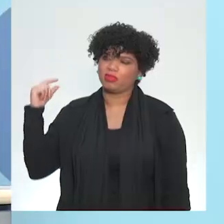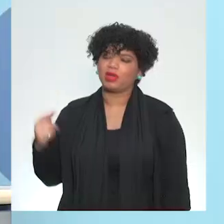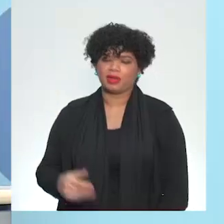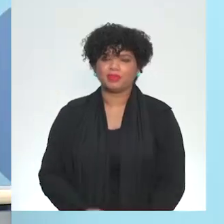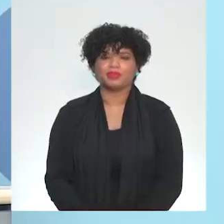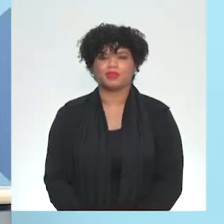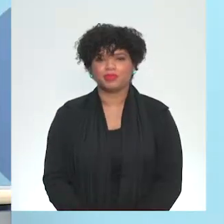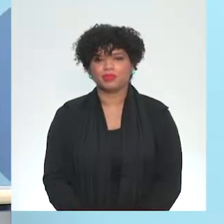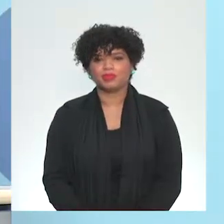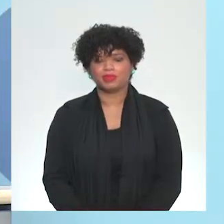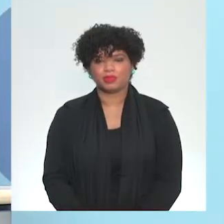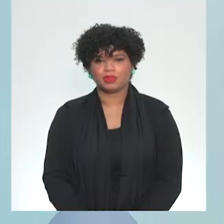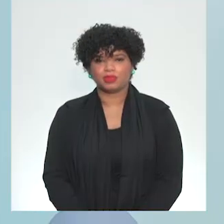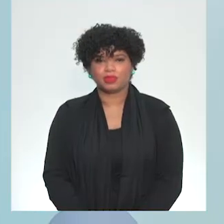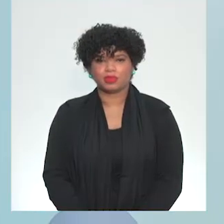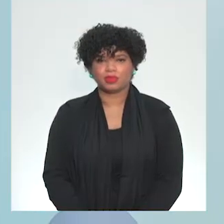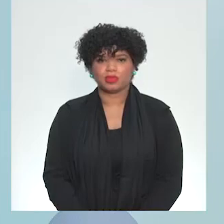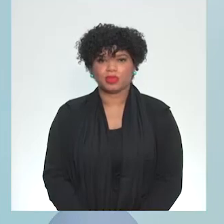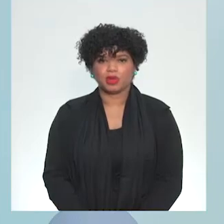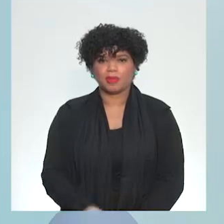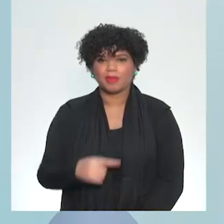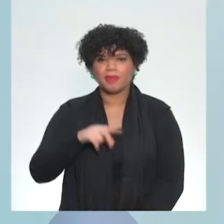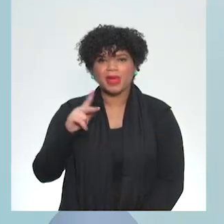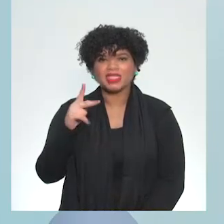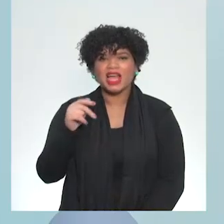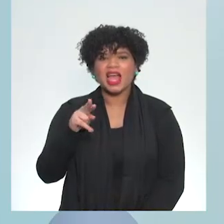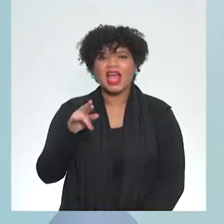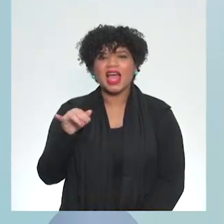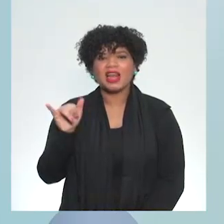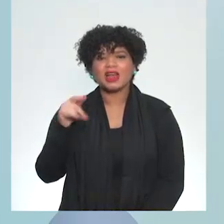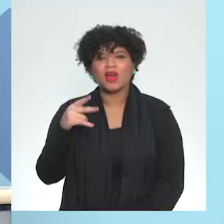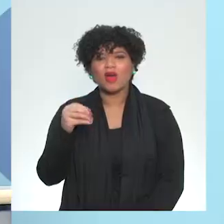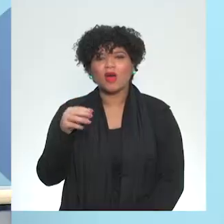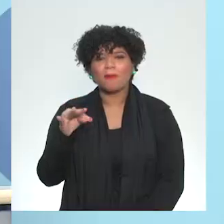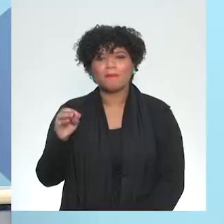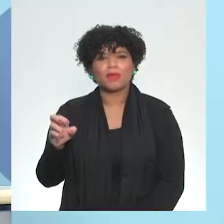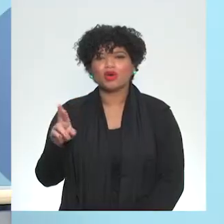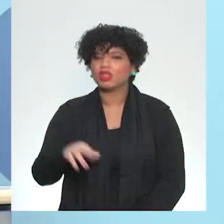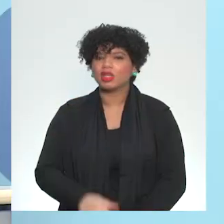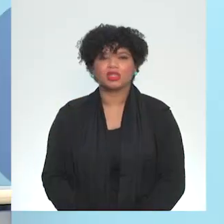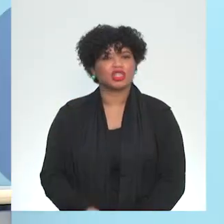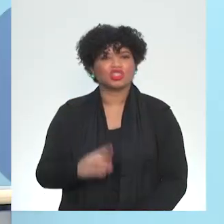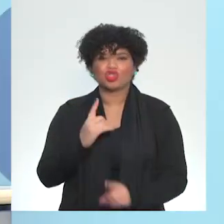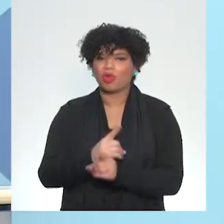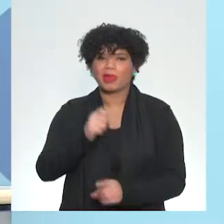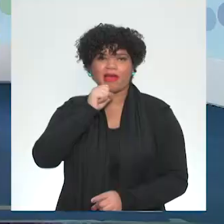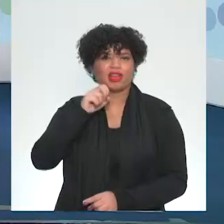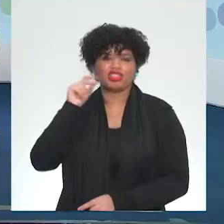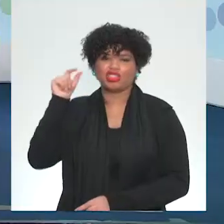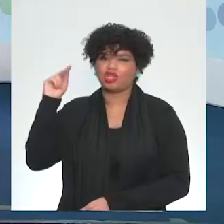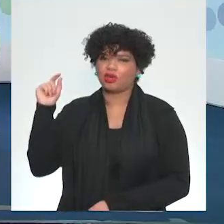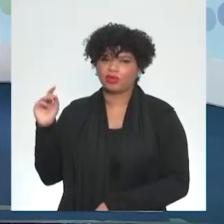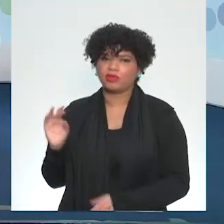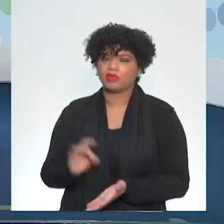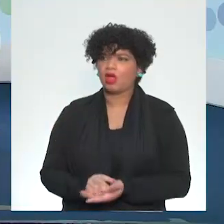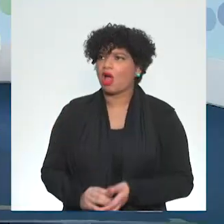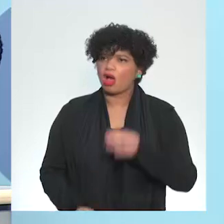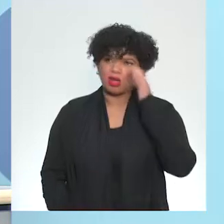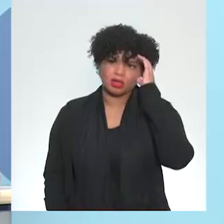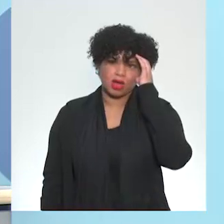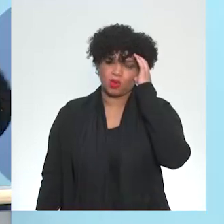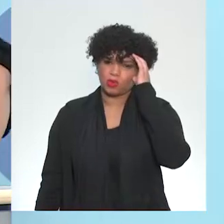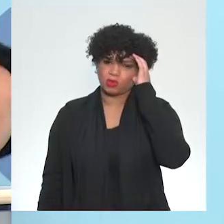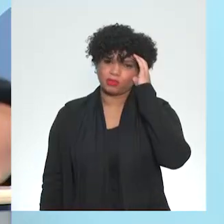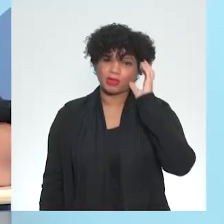gosta de Harry Potter? Você também é cringe. Mas Harry Potter é super jovem. Mas é cringe. Eu descobri que Harry Potter é cringe agora. gente, não. Então, eu quero